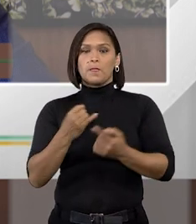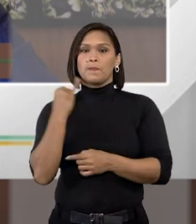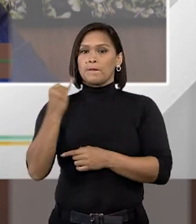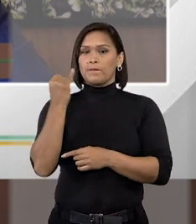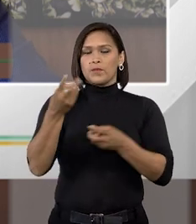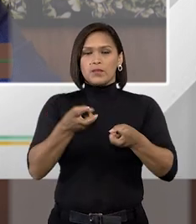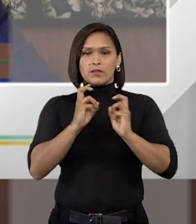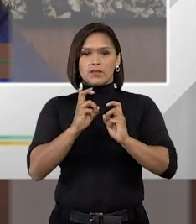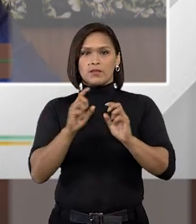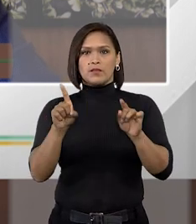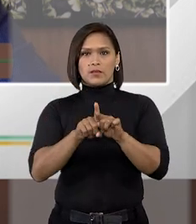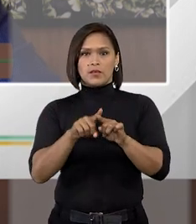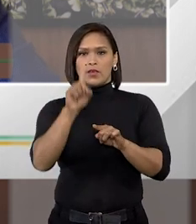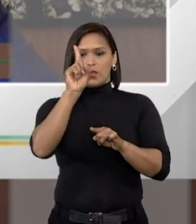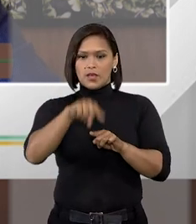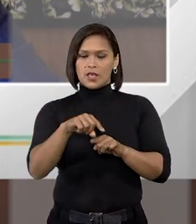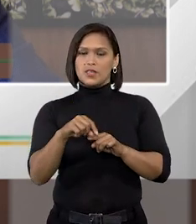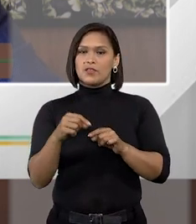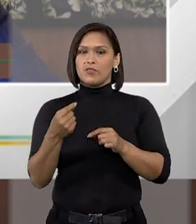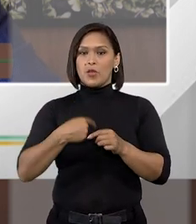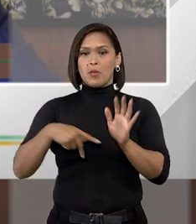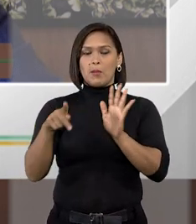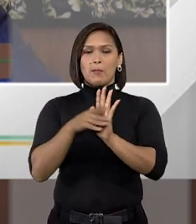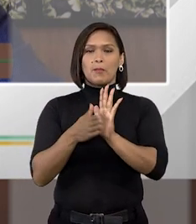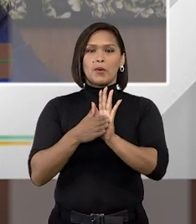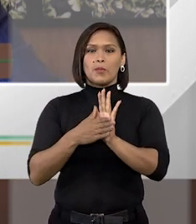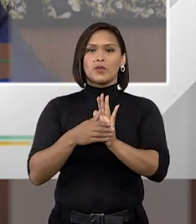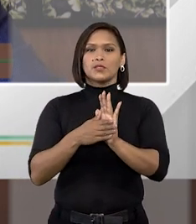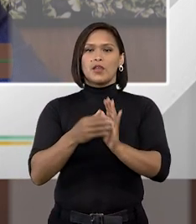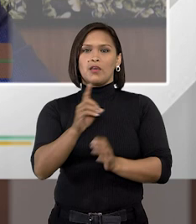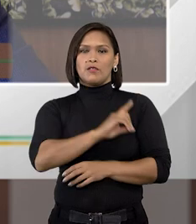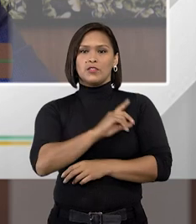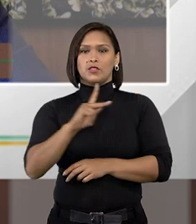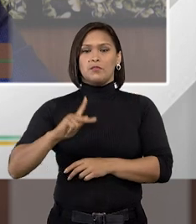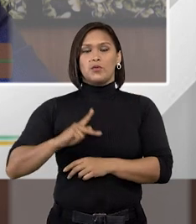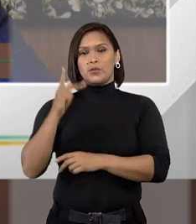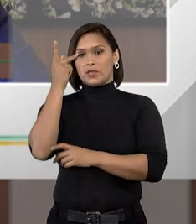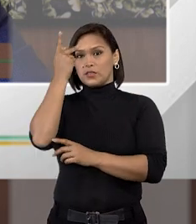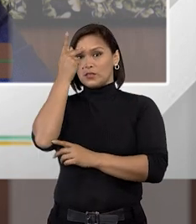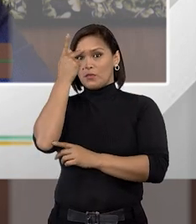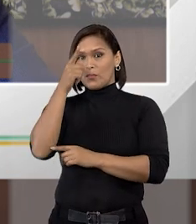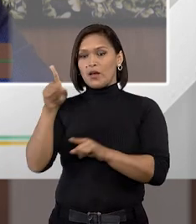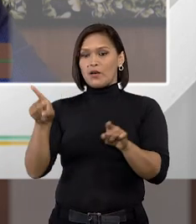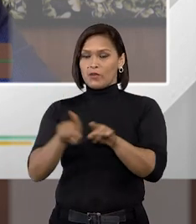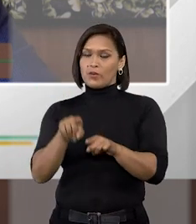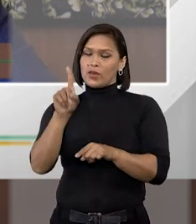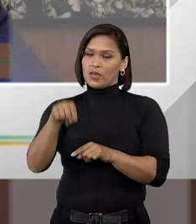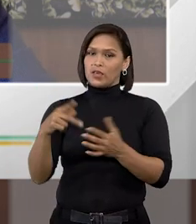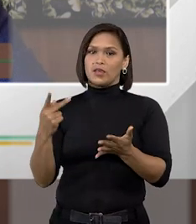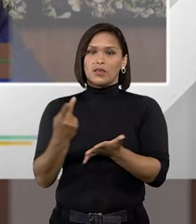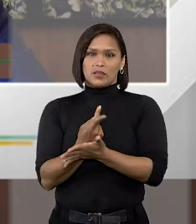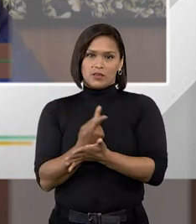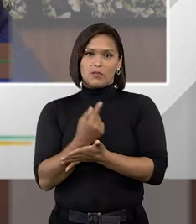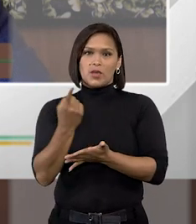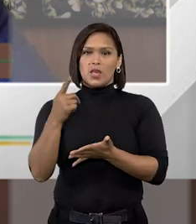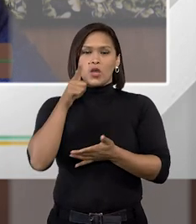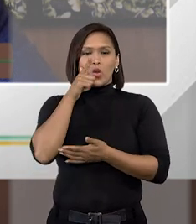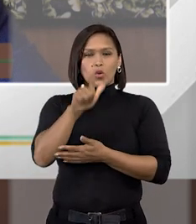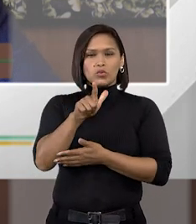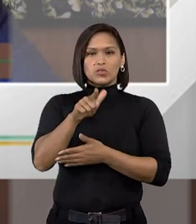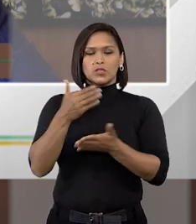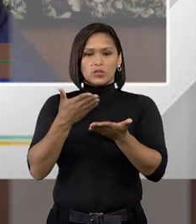importante notar que essa foi uma demanda que foi proposta pela defensoria pública do estado de São Paulo e que conseguiu um